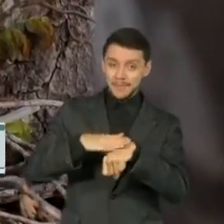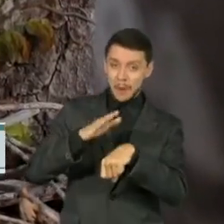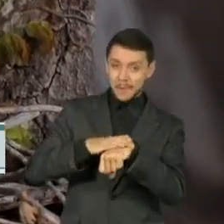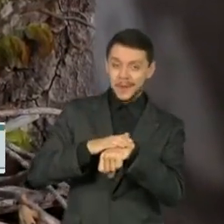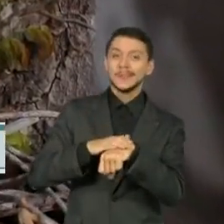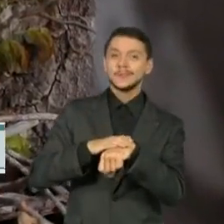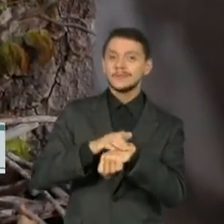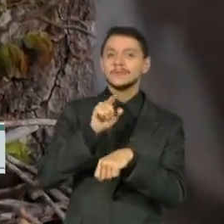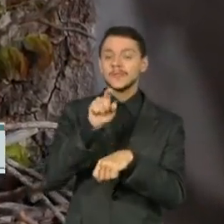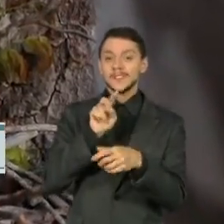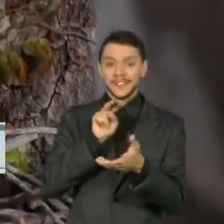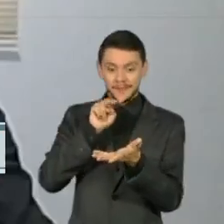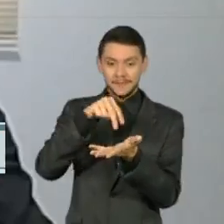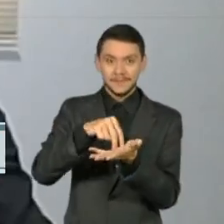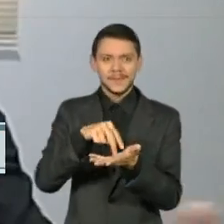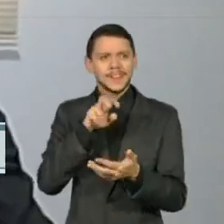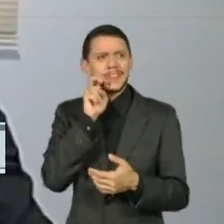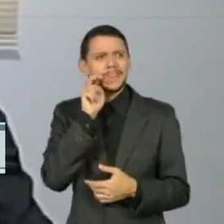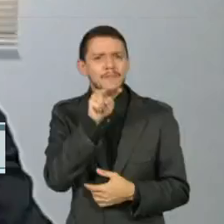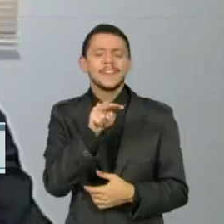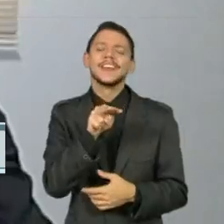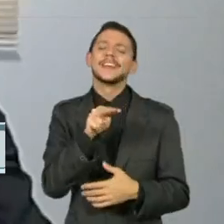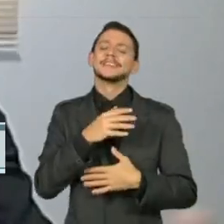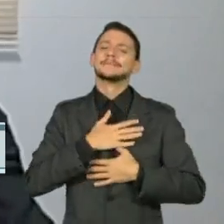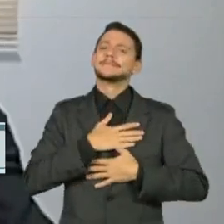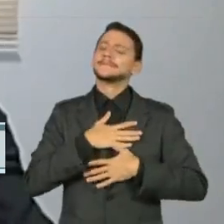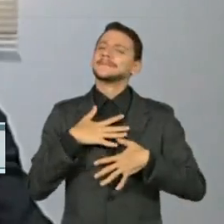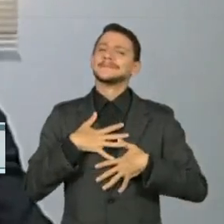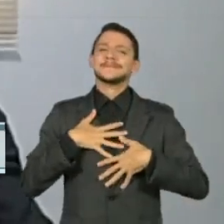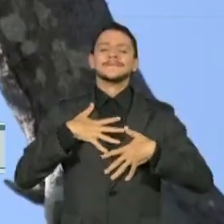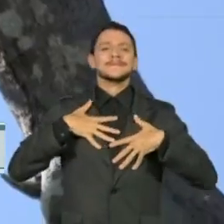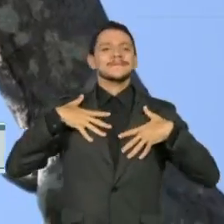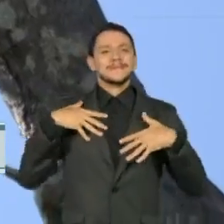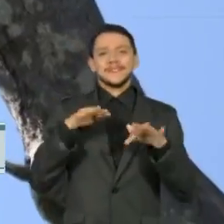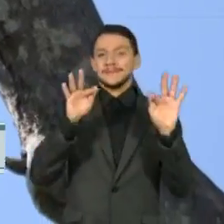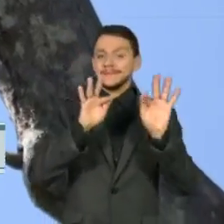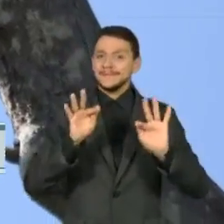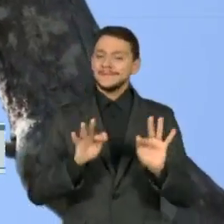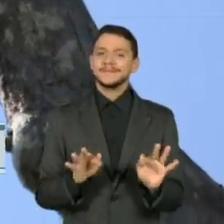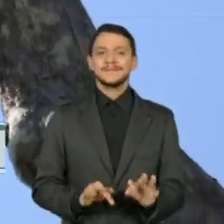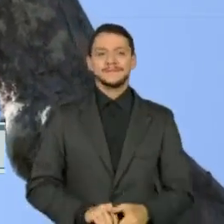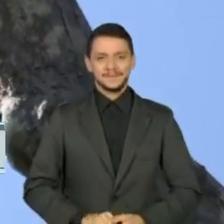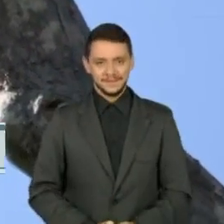vê um lá, já é uma satisfação muito grande.